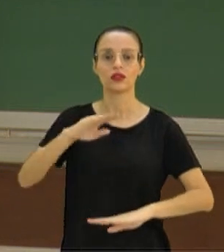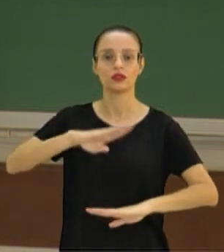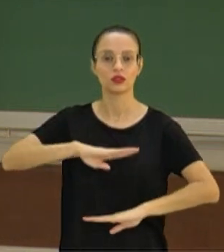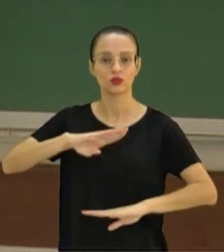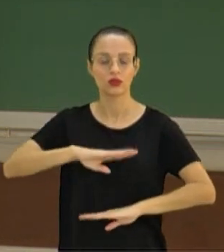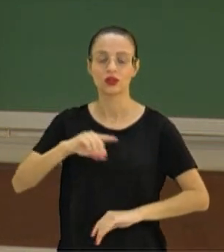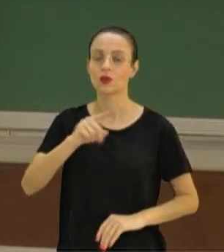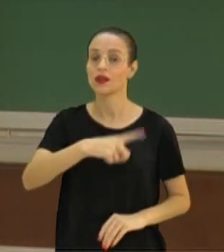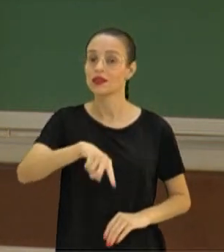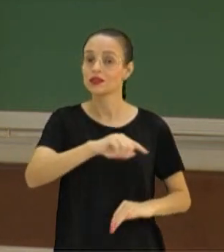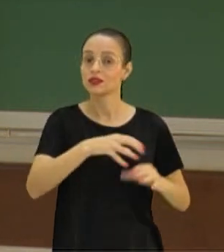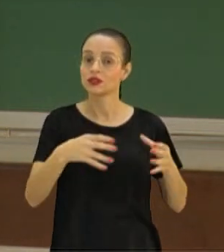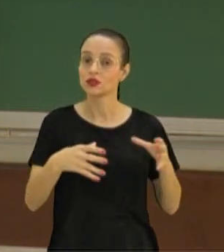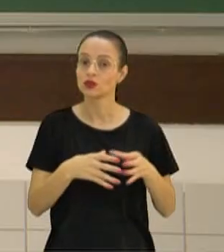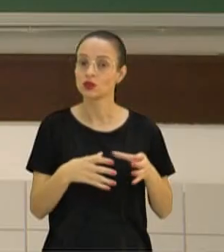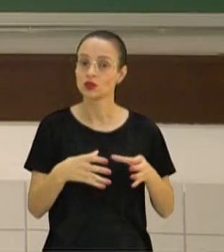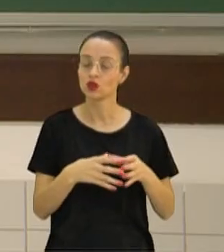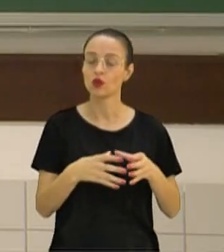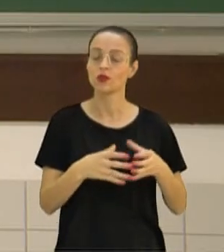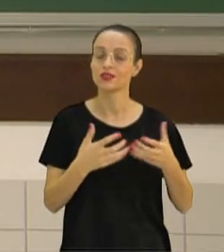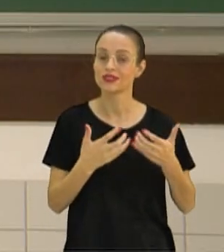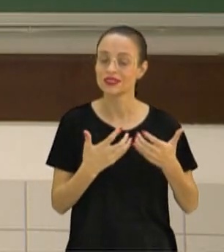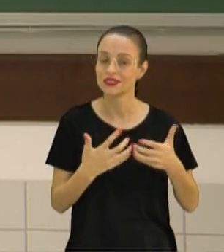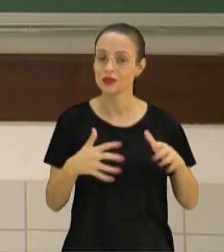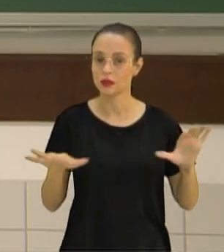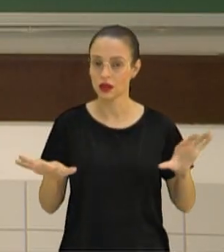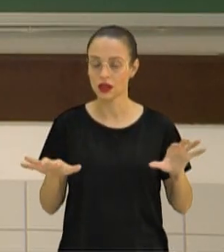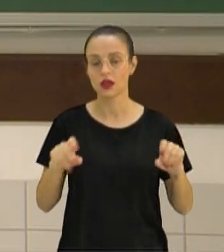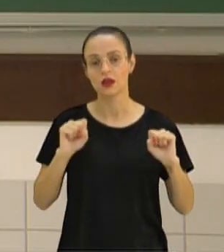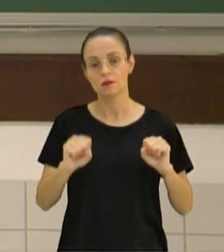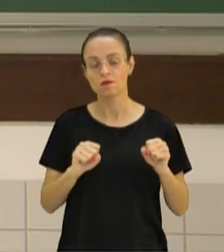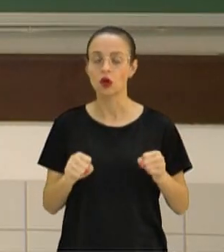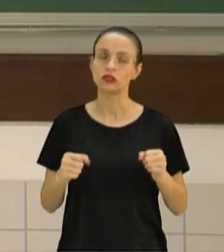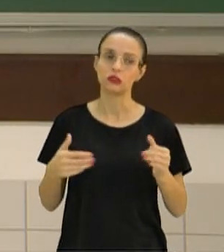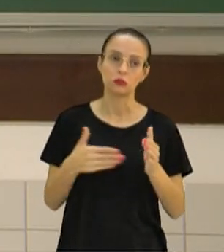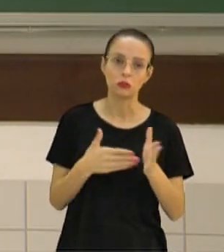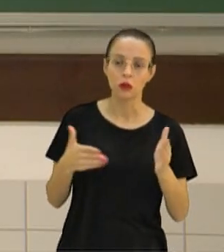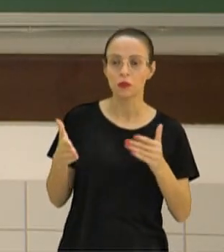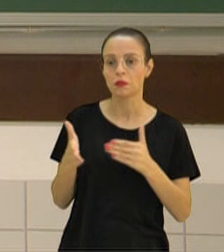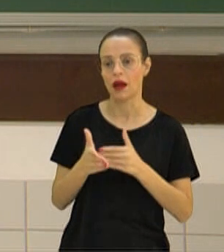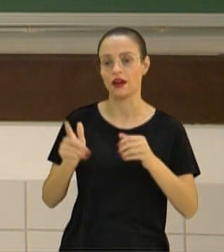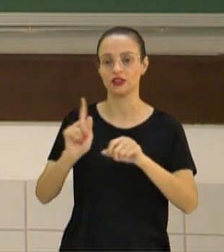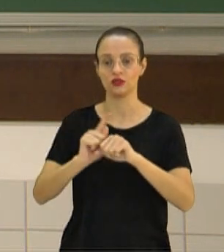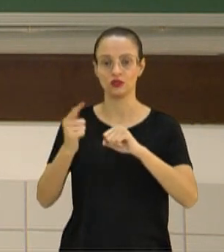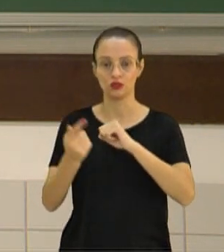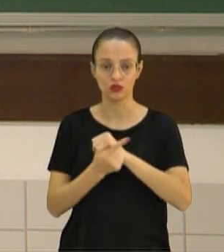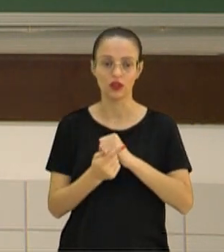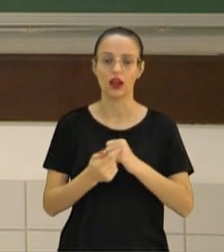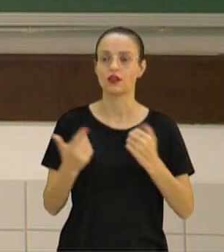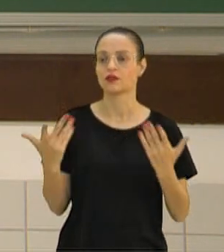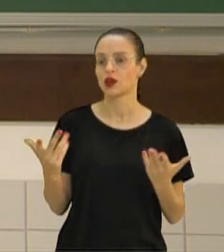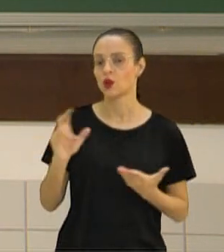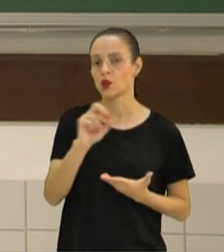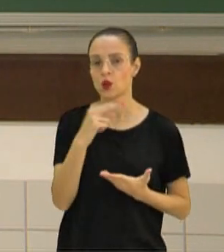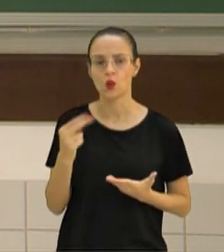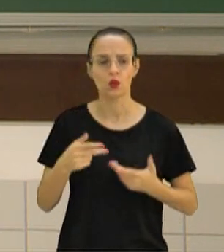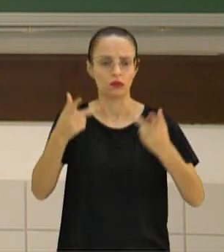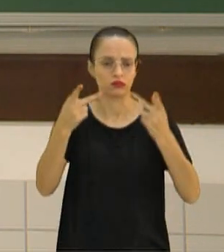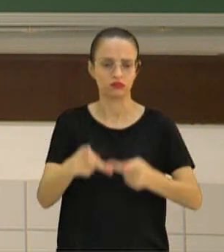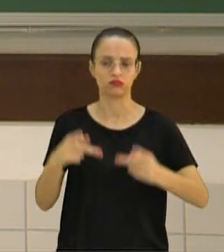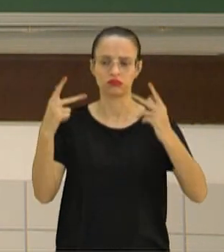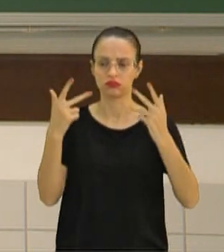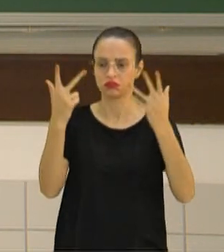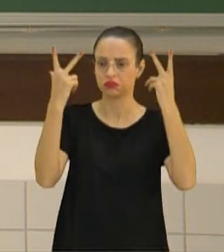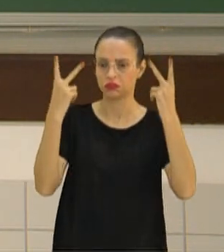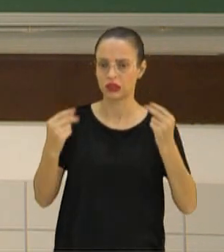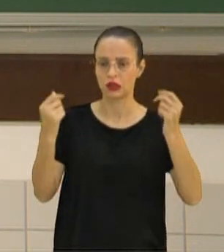levaram esses grupos a se separarem. Pode ter sido uma barreira geográfica, pode ter sido uma barreira ecológica, por exemplo, que